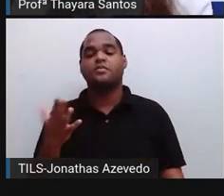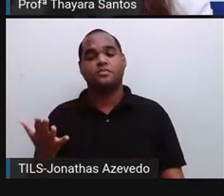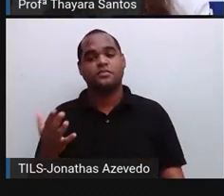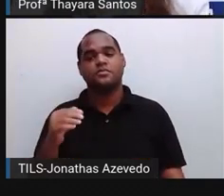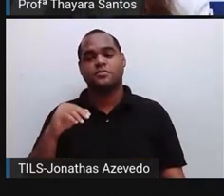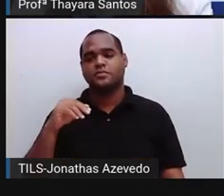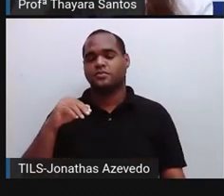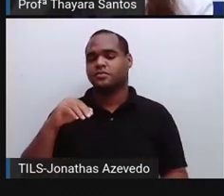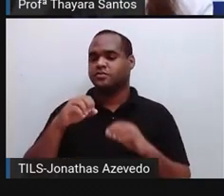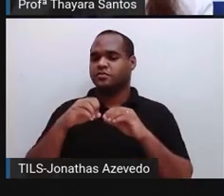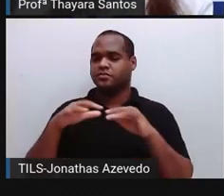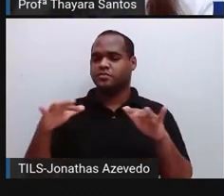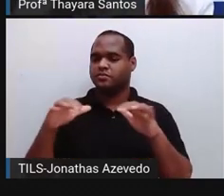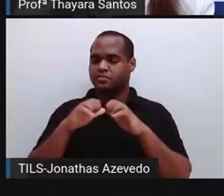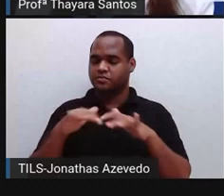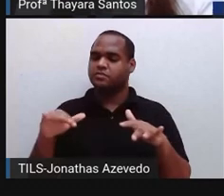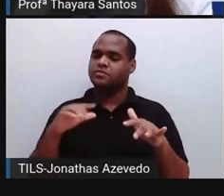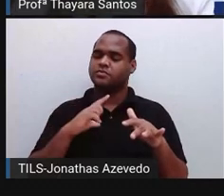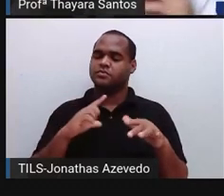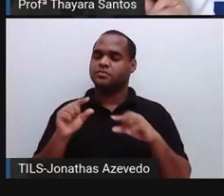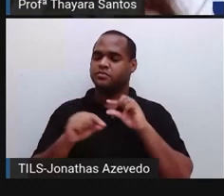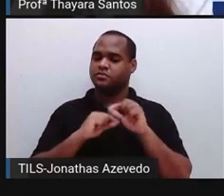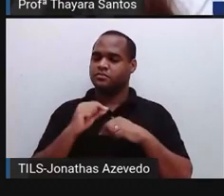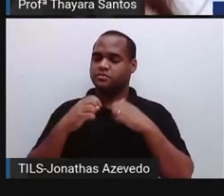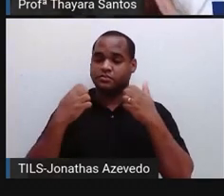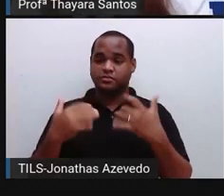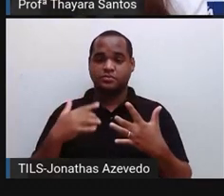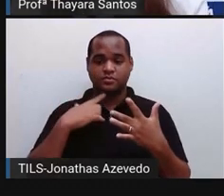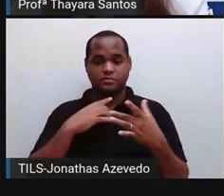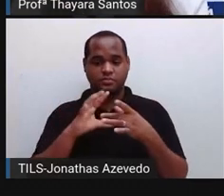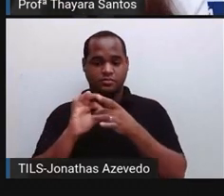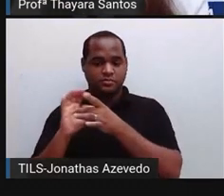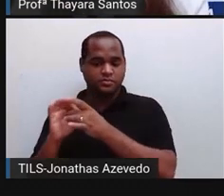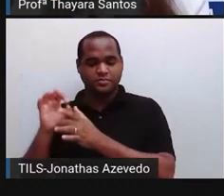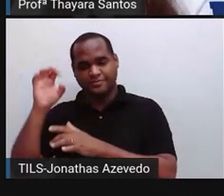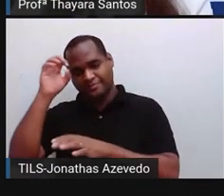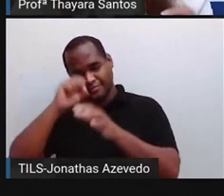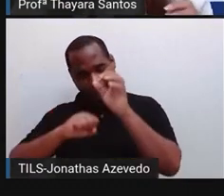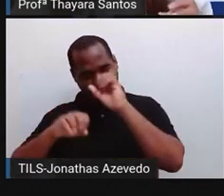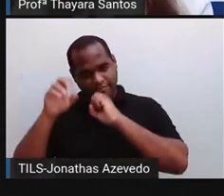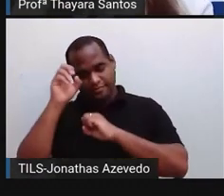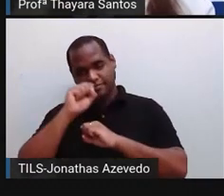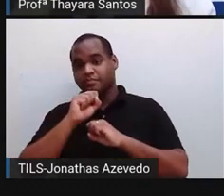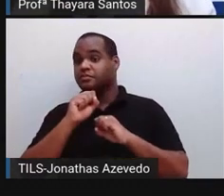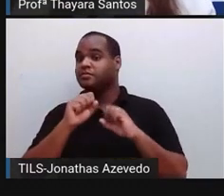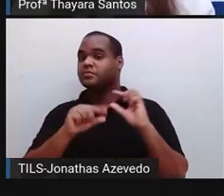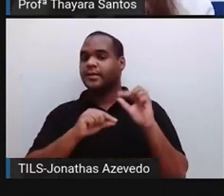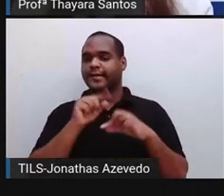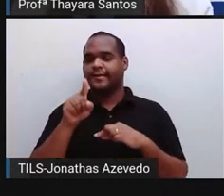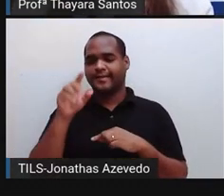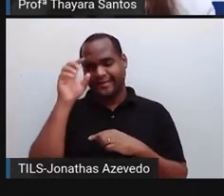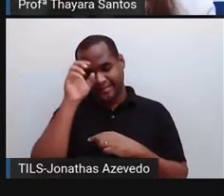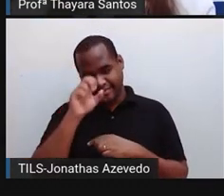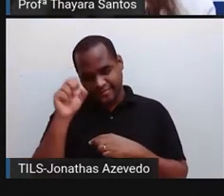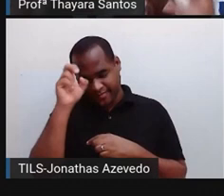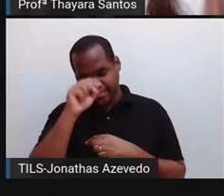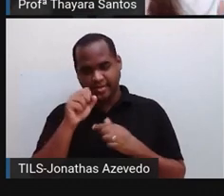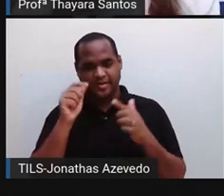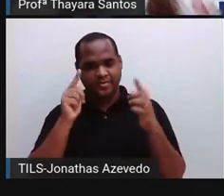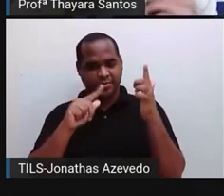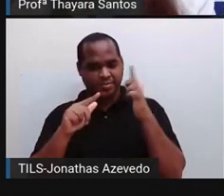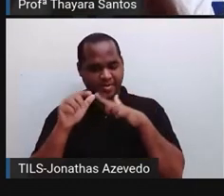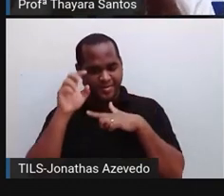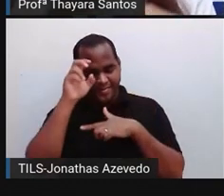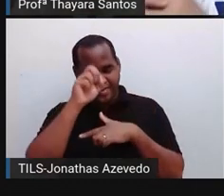relacionado com o aprendizado. Então, para a gente conseguir aprender, vocês estão indo do outro lado.